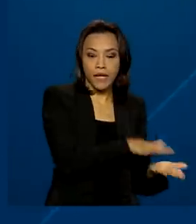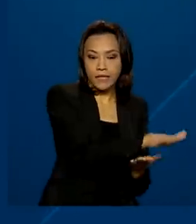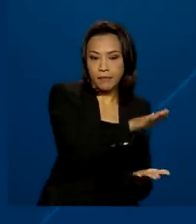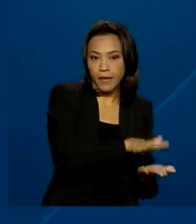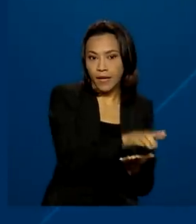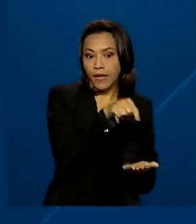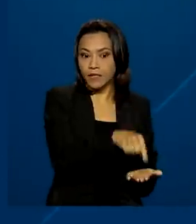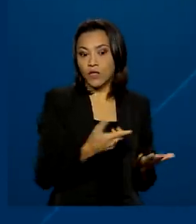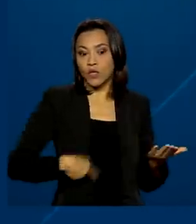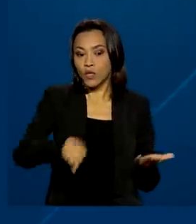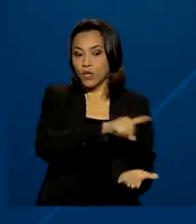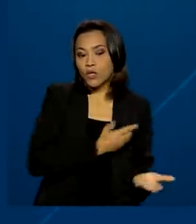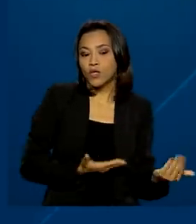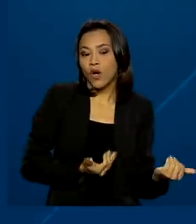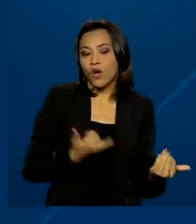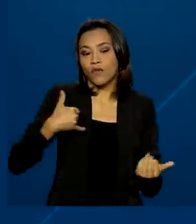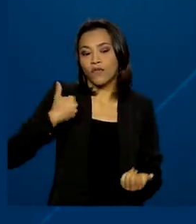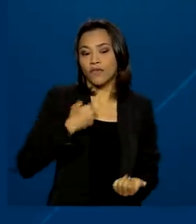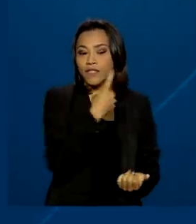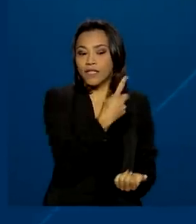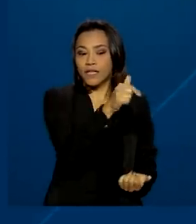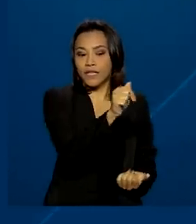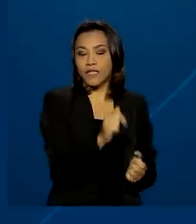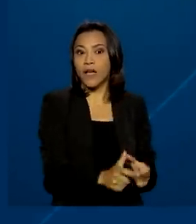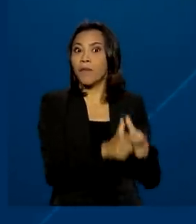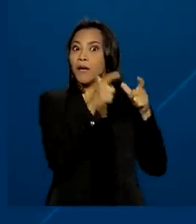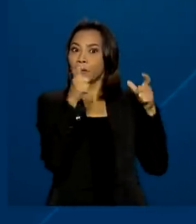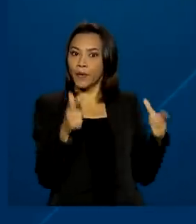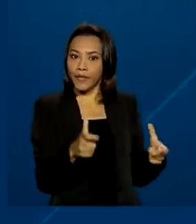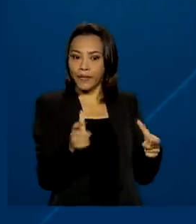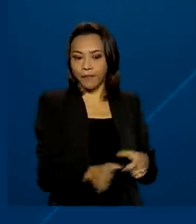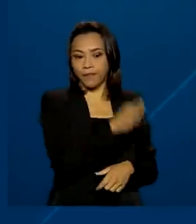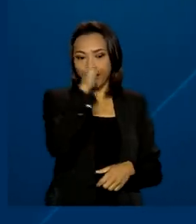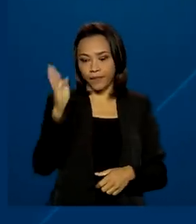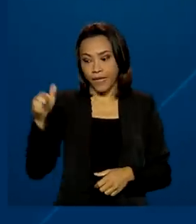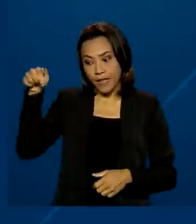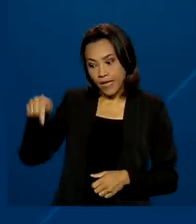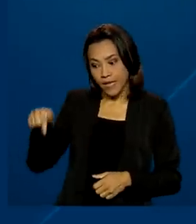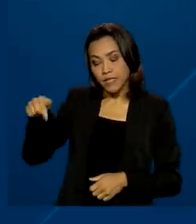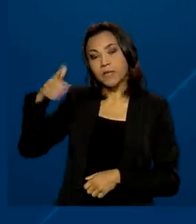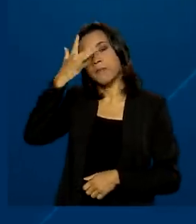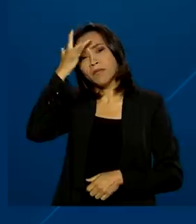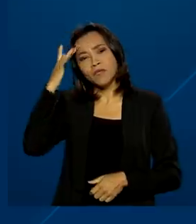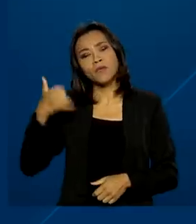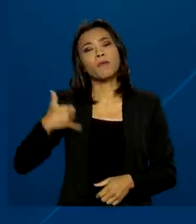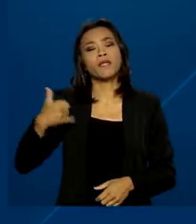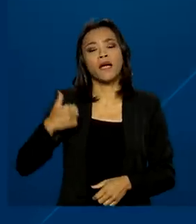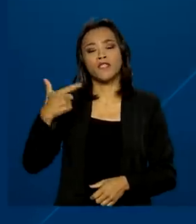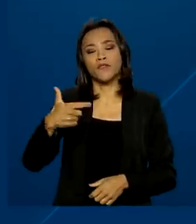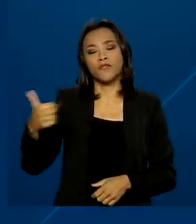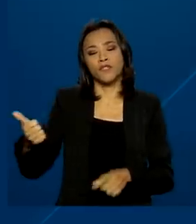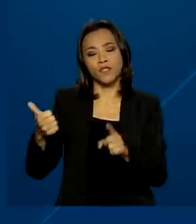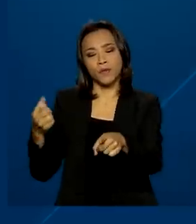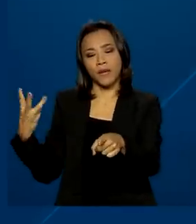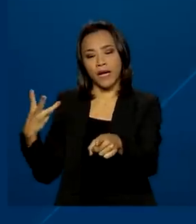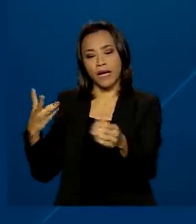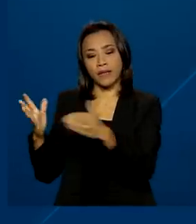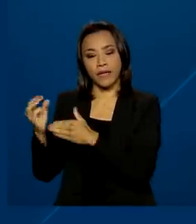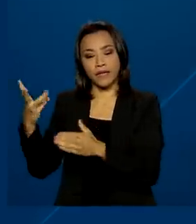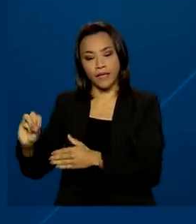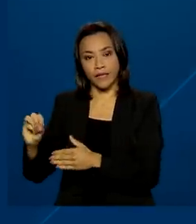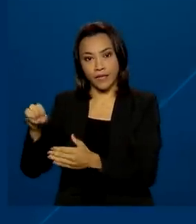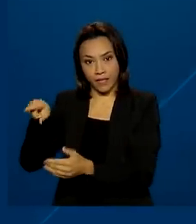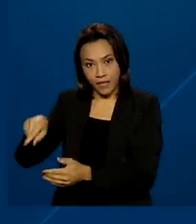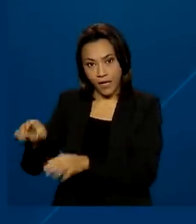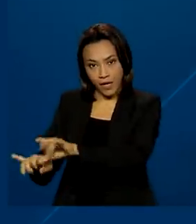os jovens com 17 anos são a maioria dos inscritos. Já no digital, pessoas de 21 a 30 anos. Nas duas